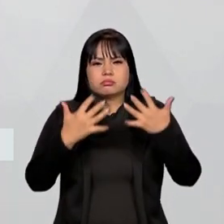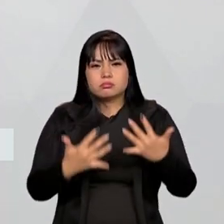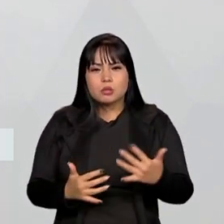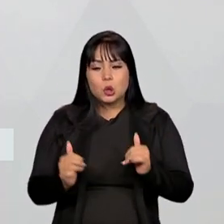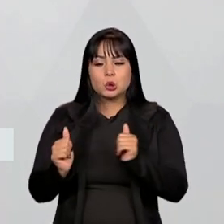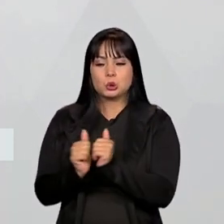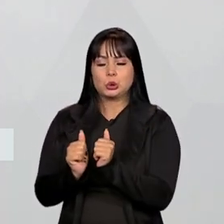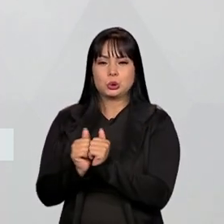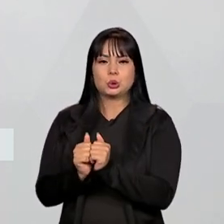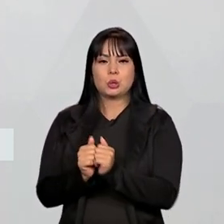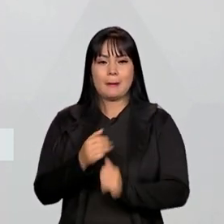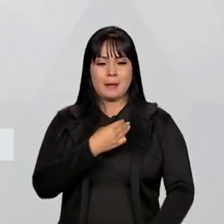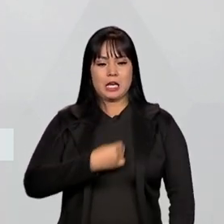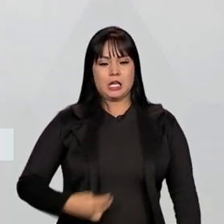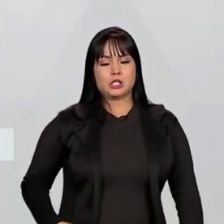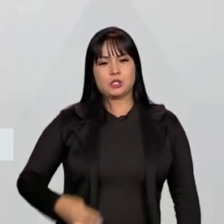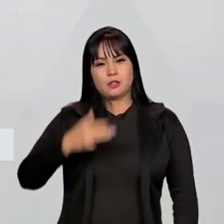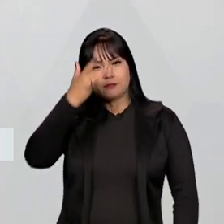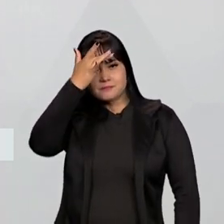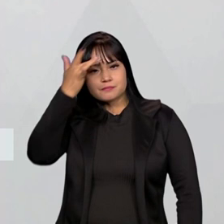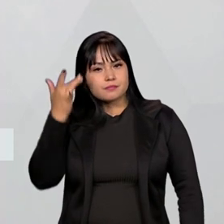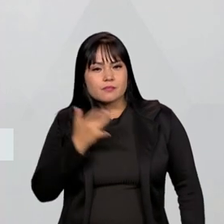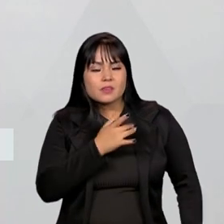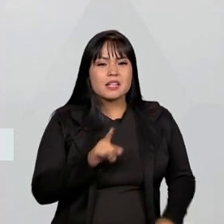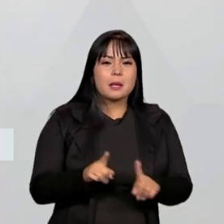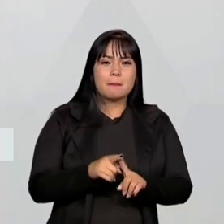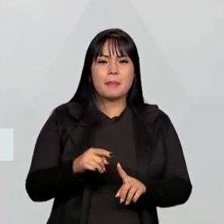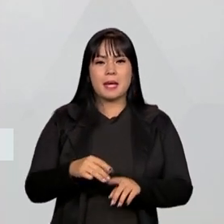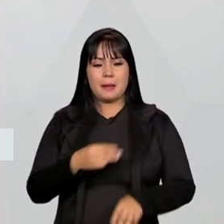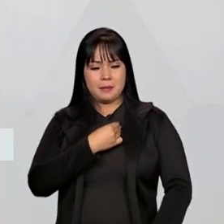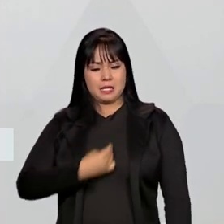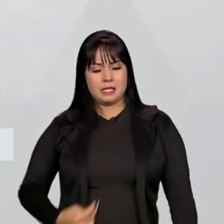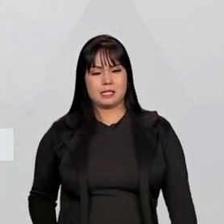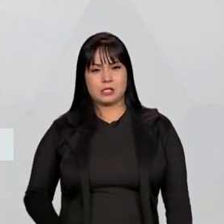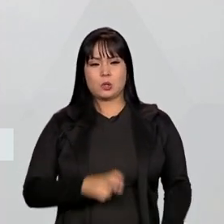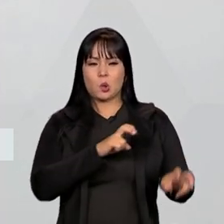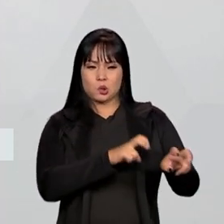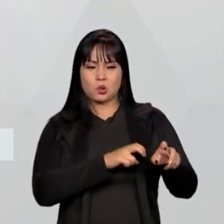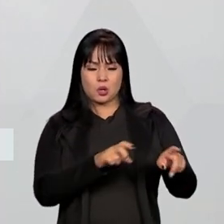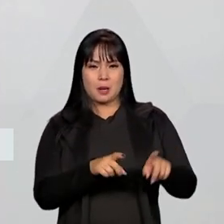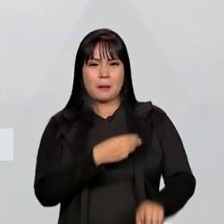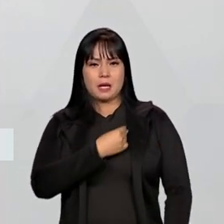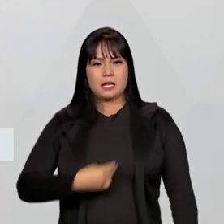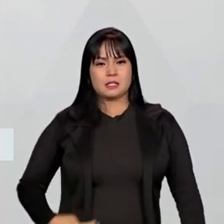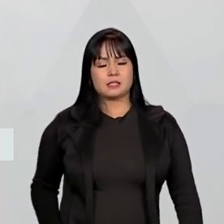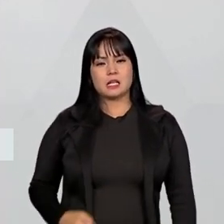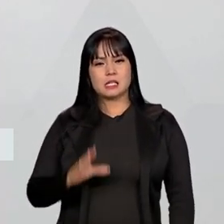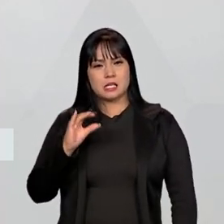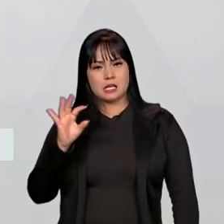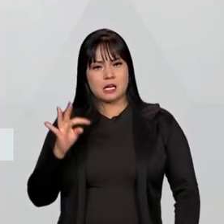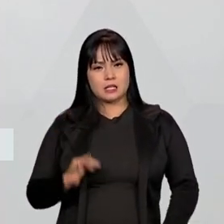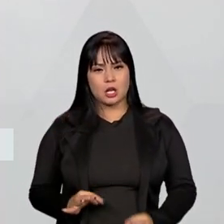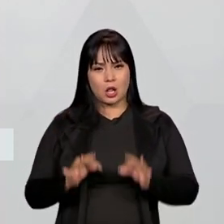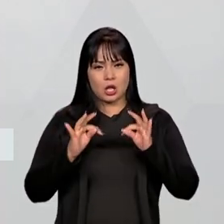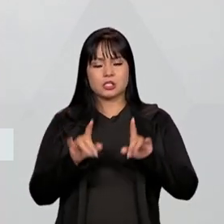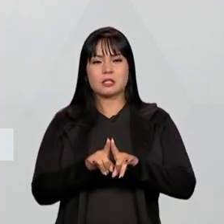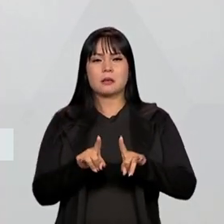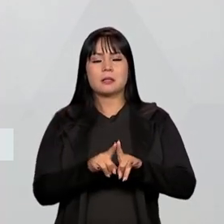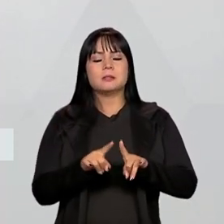juntamente com o ministro Fernando Haddad, o ministro da Agricultura, a ministra de Ciência e Tecnologia, o ministro do Desenvolvimento Agrário,